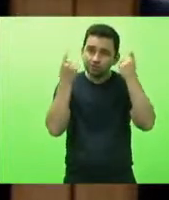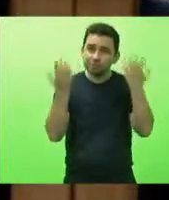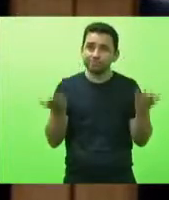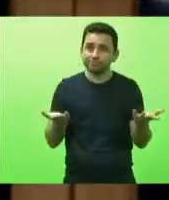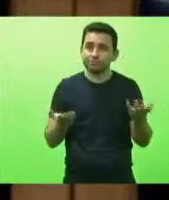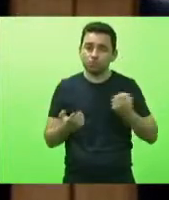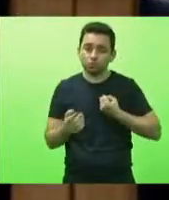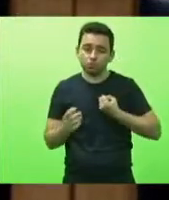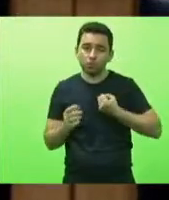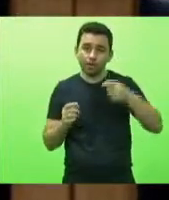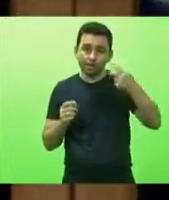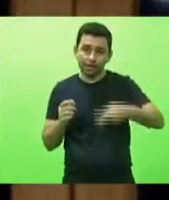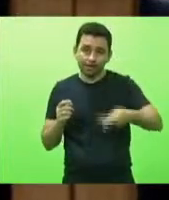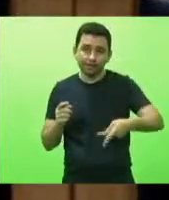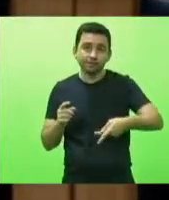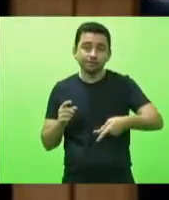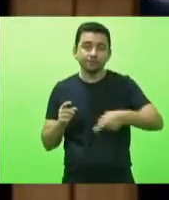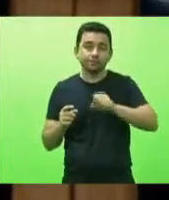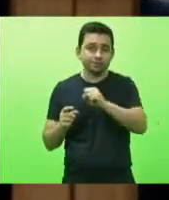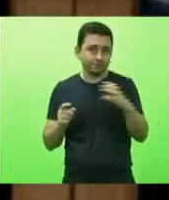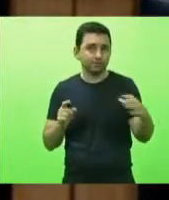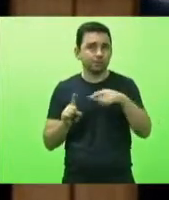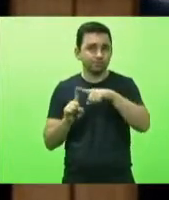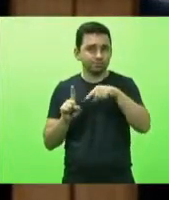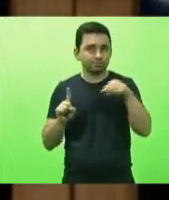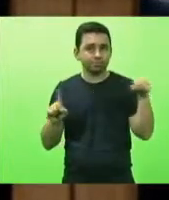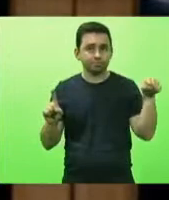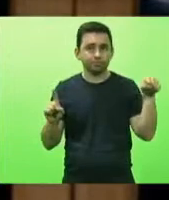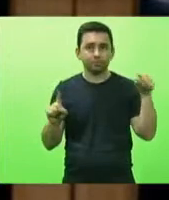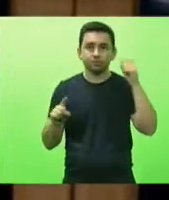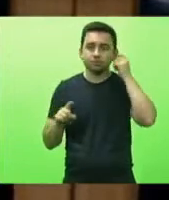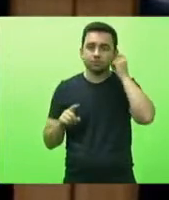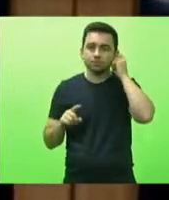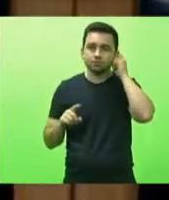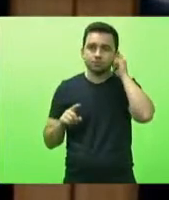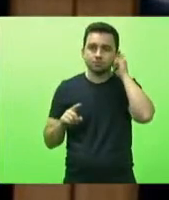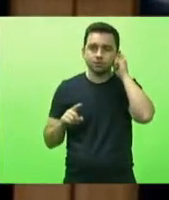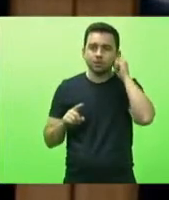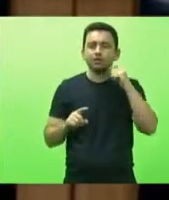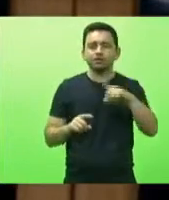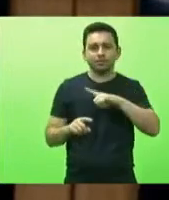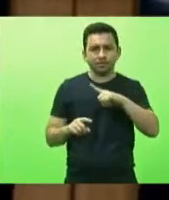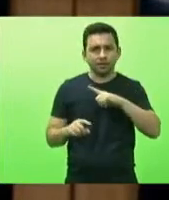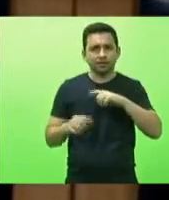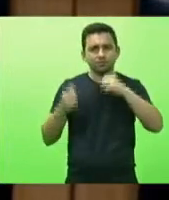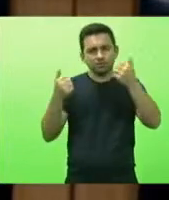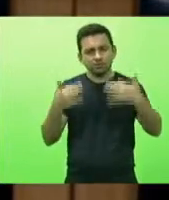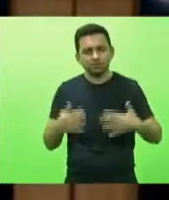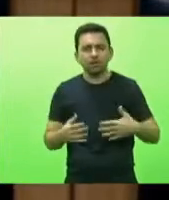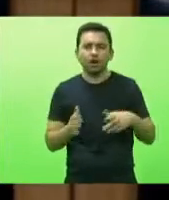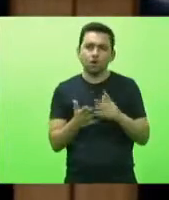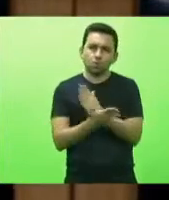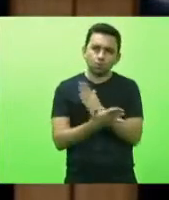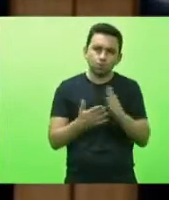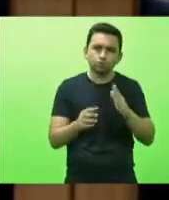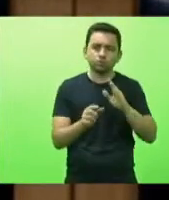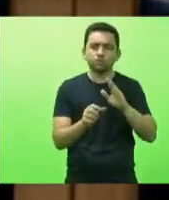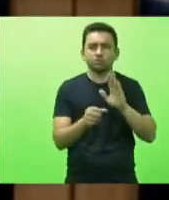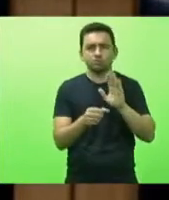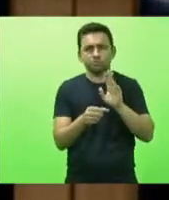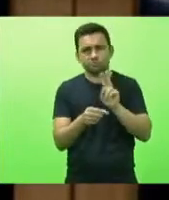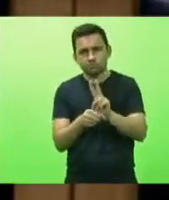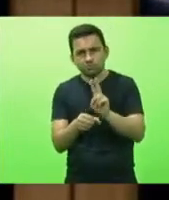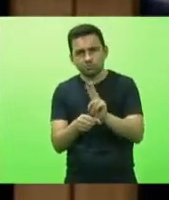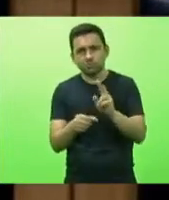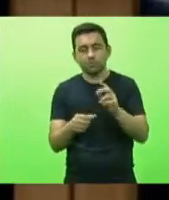de Santa Catarina e esses números obviamente que tem as suas explicações seja pela população indígena menor do que